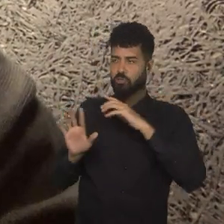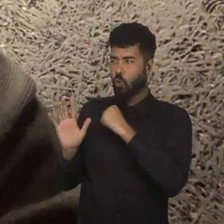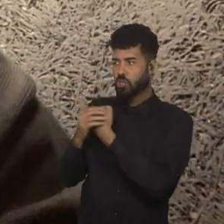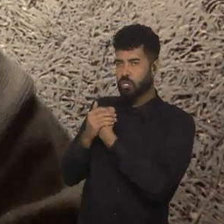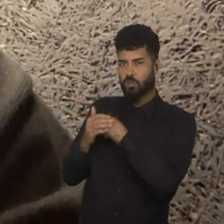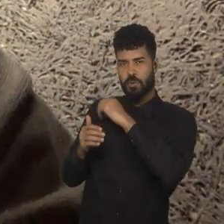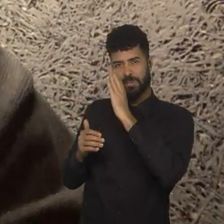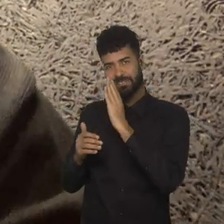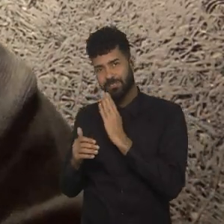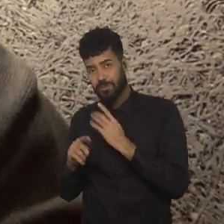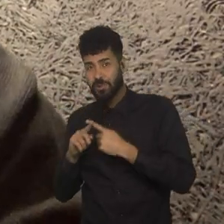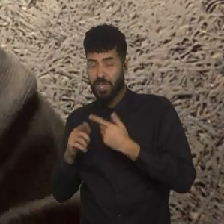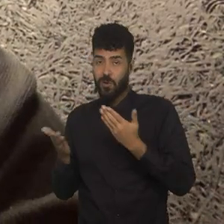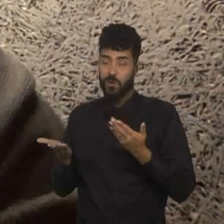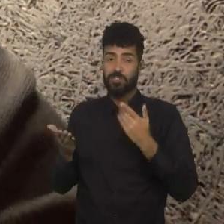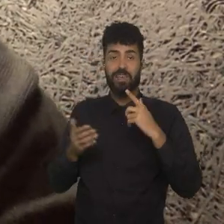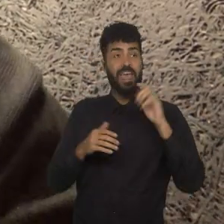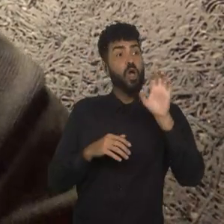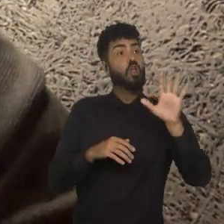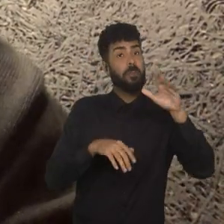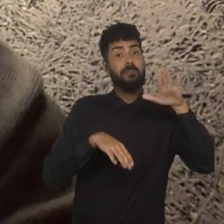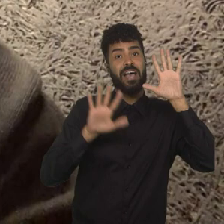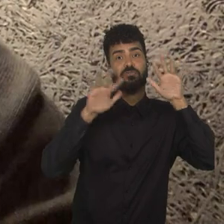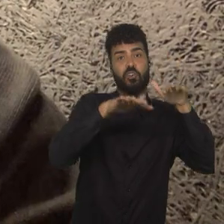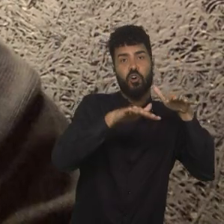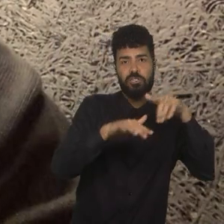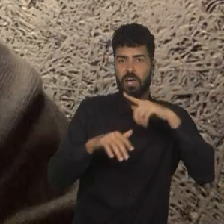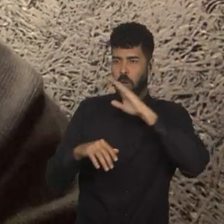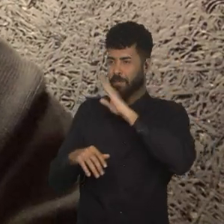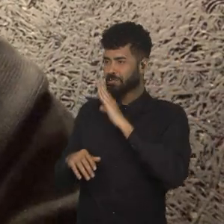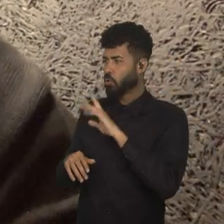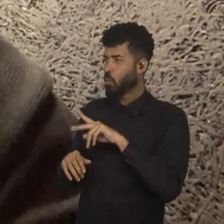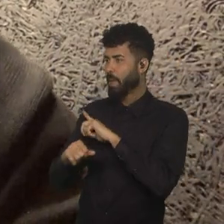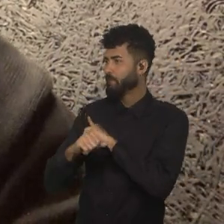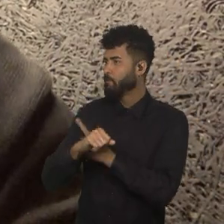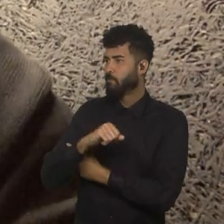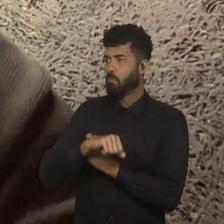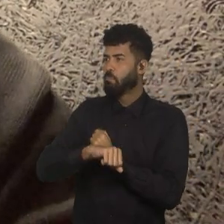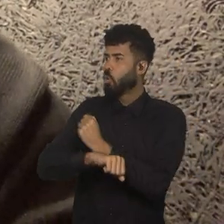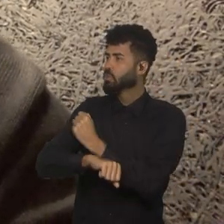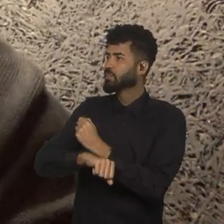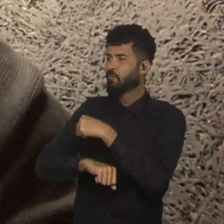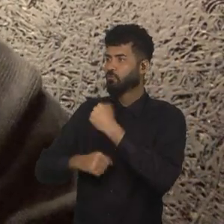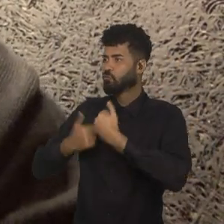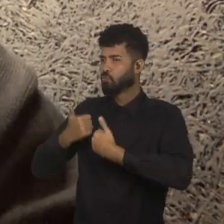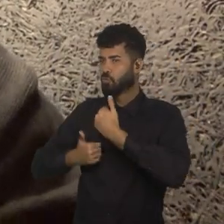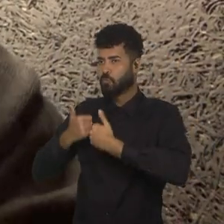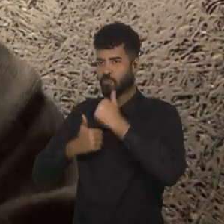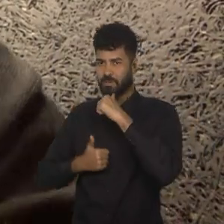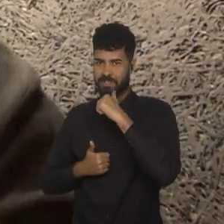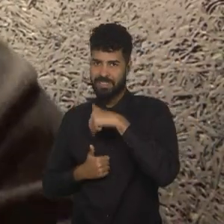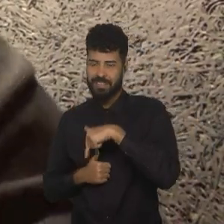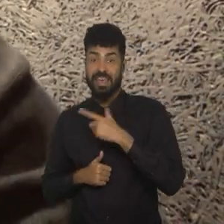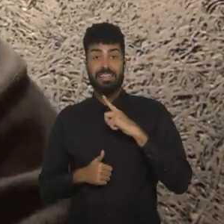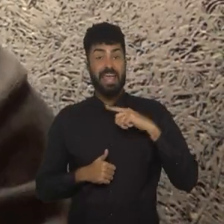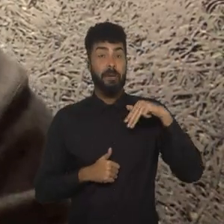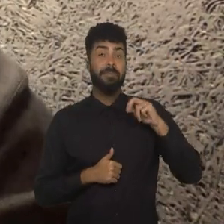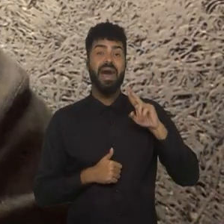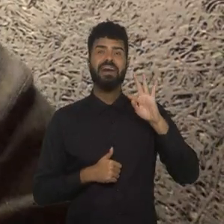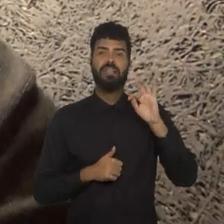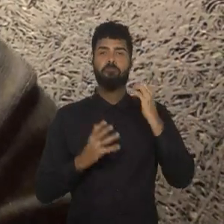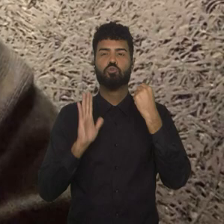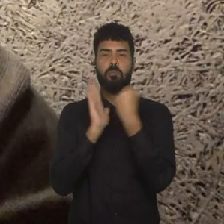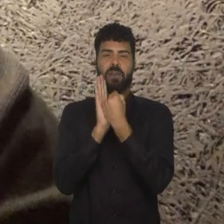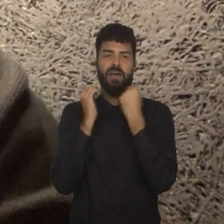europeu, talvez porque o Brasil não é hoje a potência do futebol feminino, e a gente tem uma figura ainda com uma Marta muito emblemática,